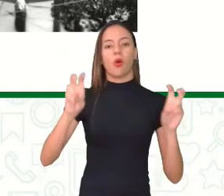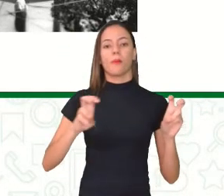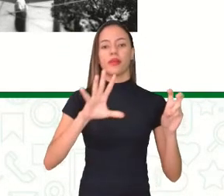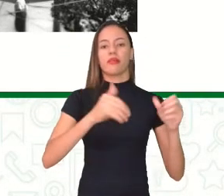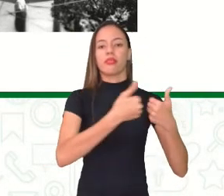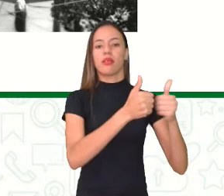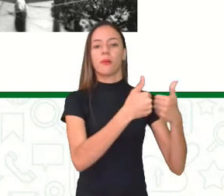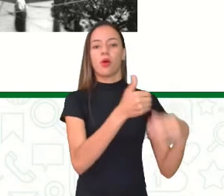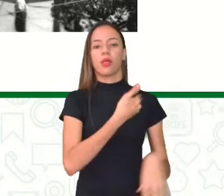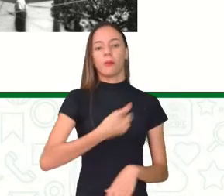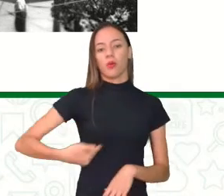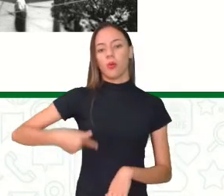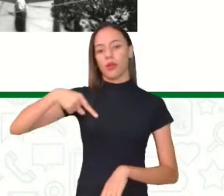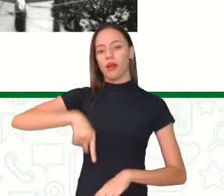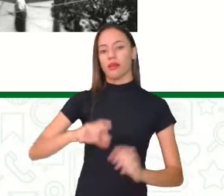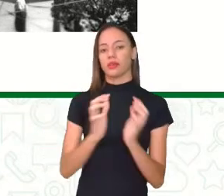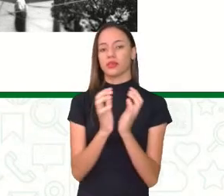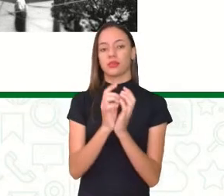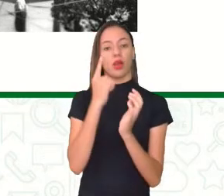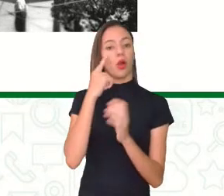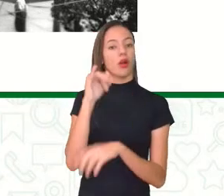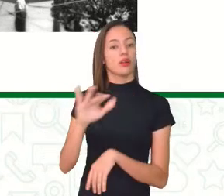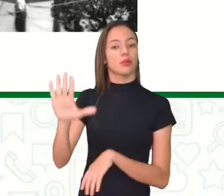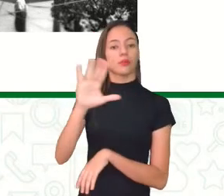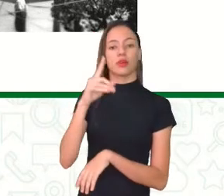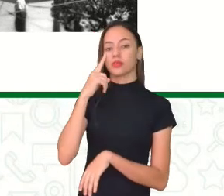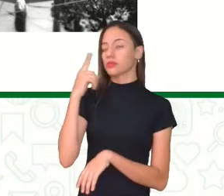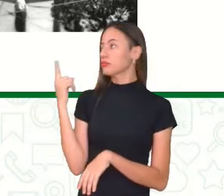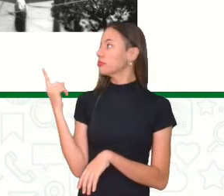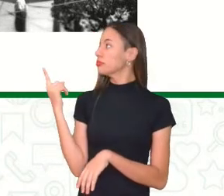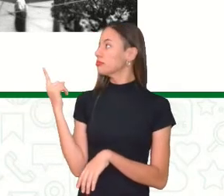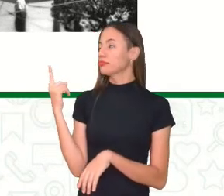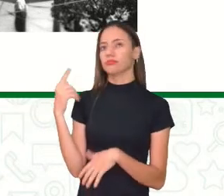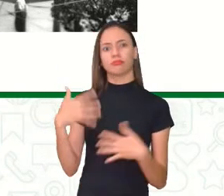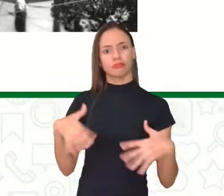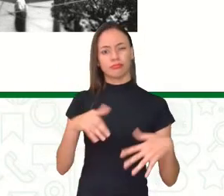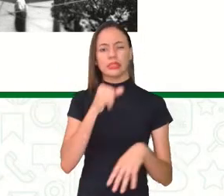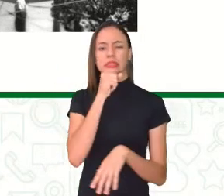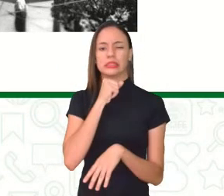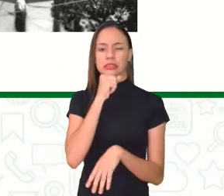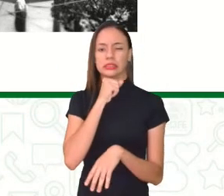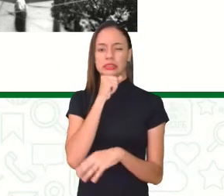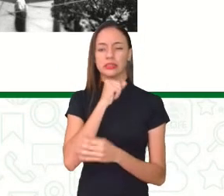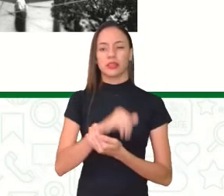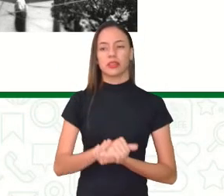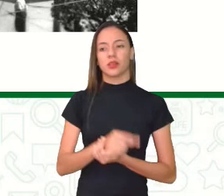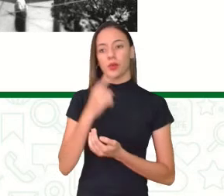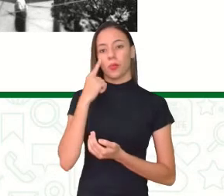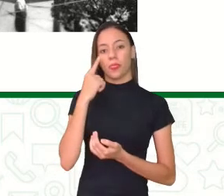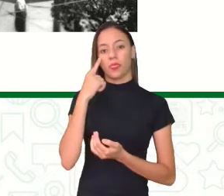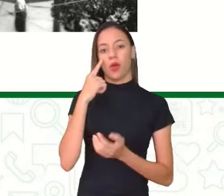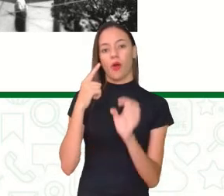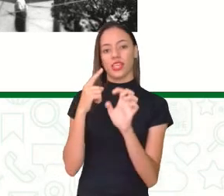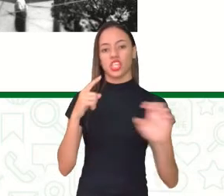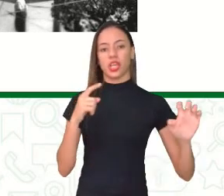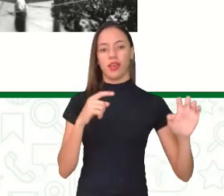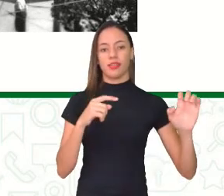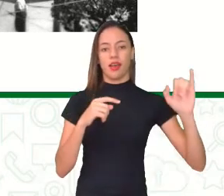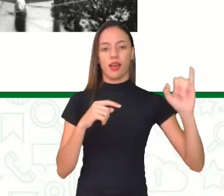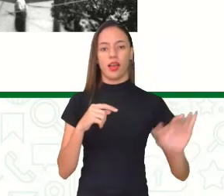cidade. Vejam essas imagens. Essas imagens, elas são bem antigas. Essa que está aqui à minha esquerda,